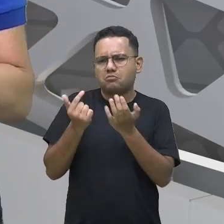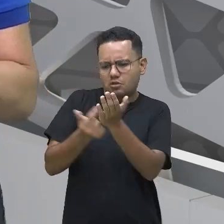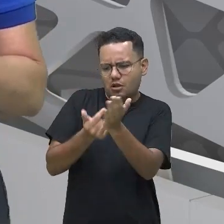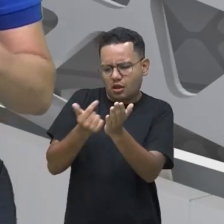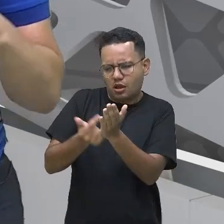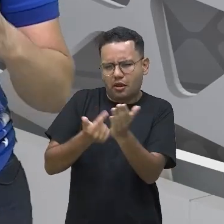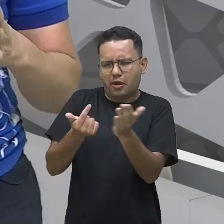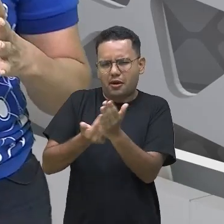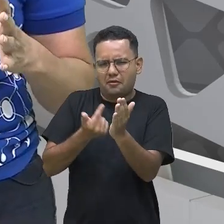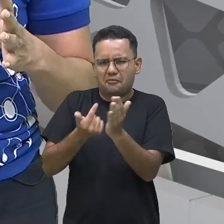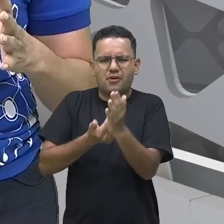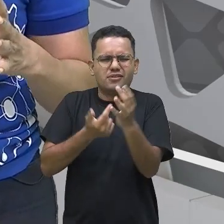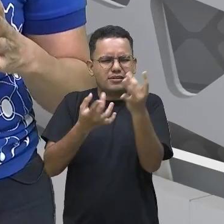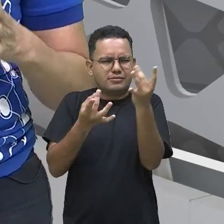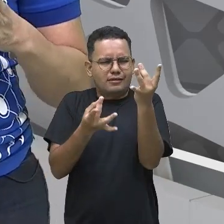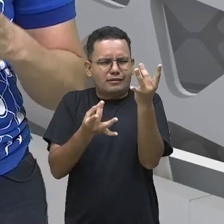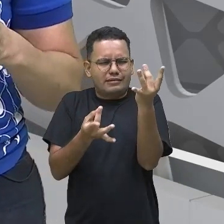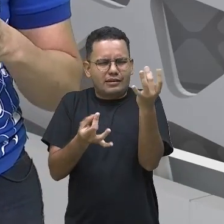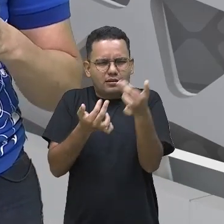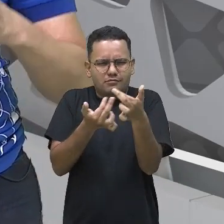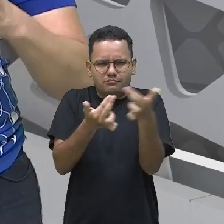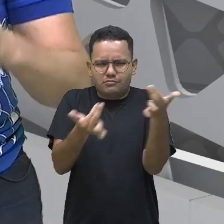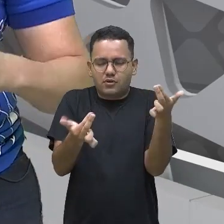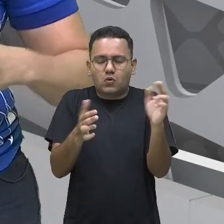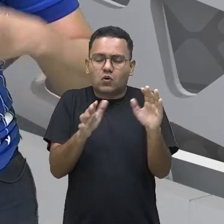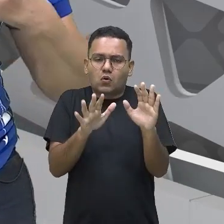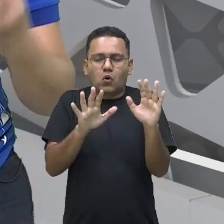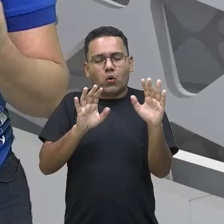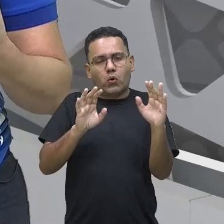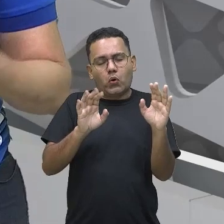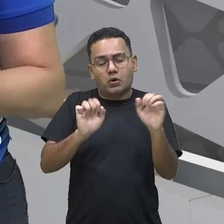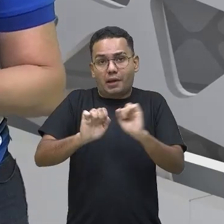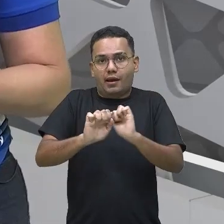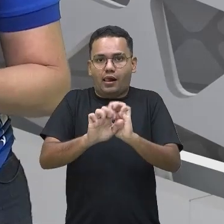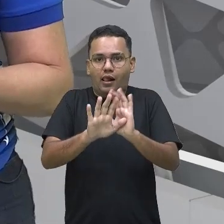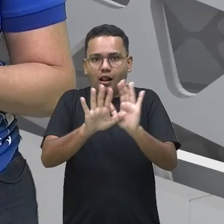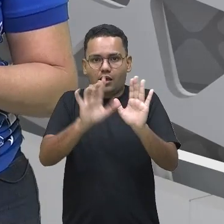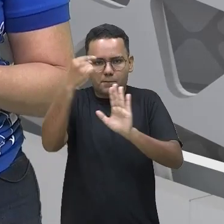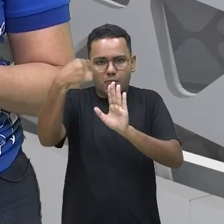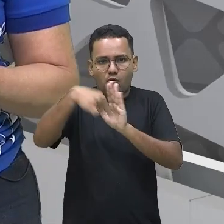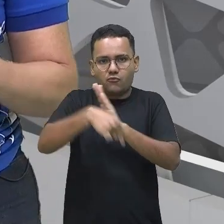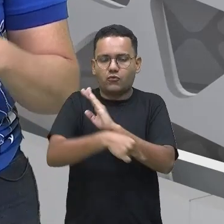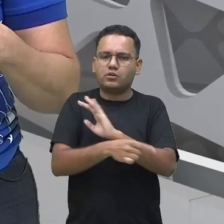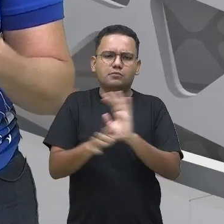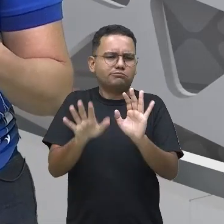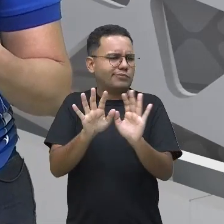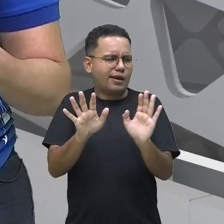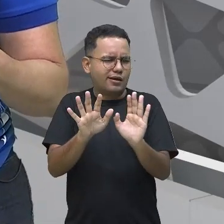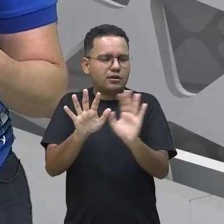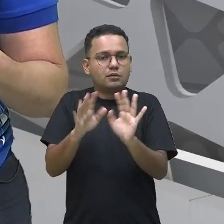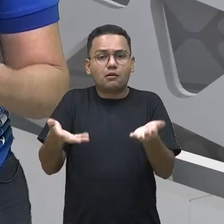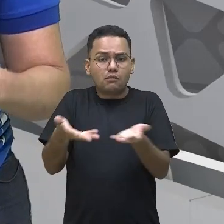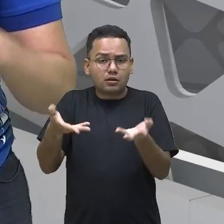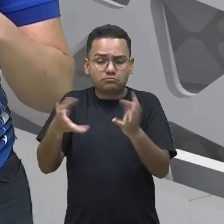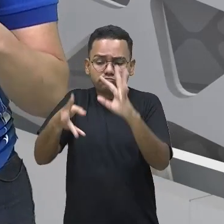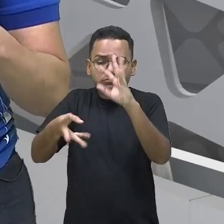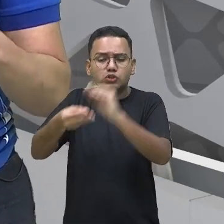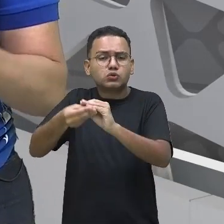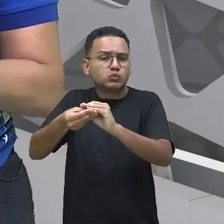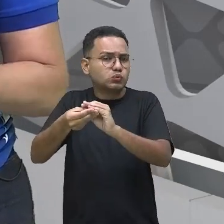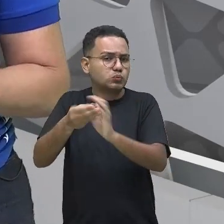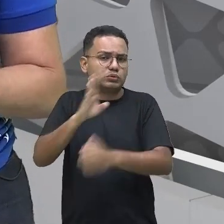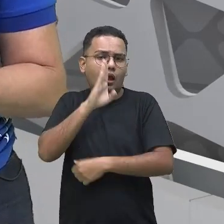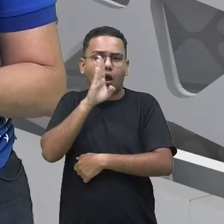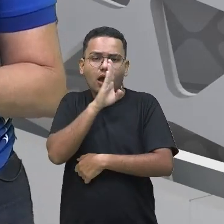ampla sobre este assunto, mas eu quero apresentar ele de forma mais rápida. Eu